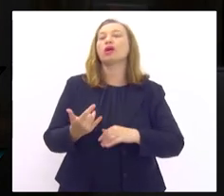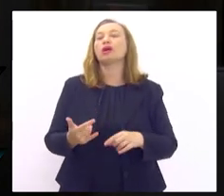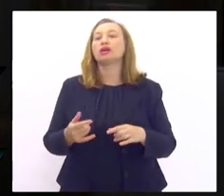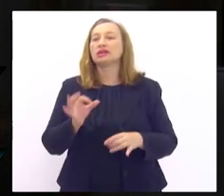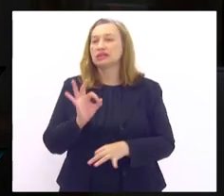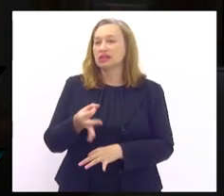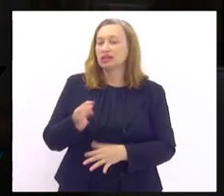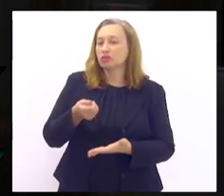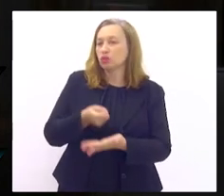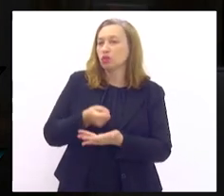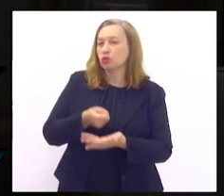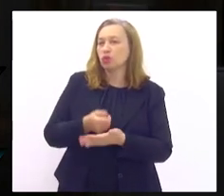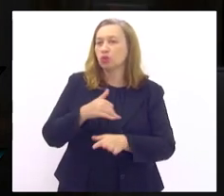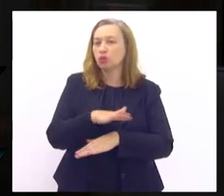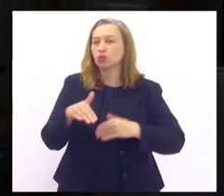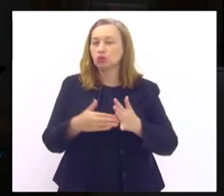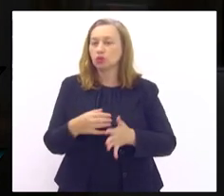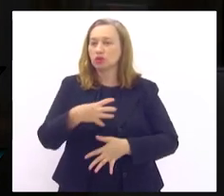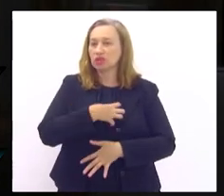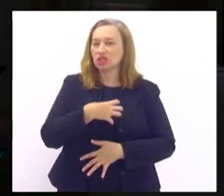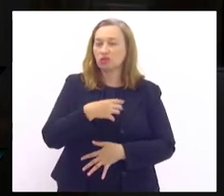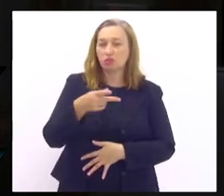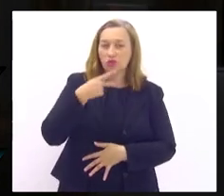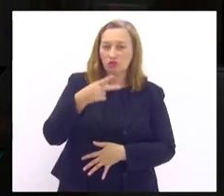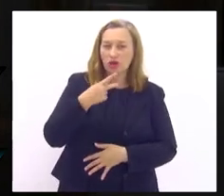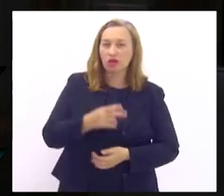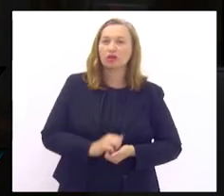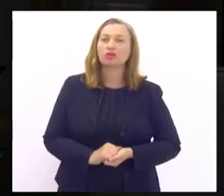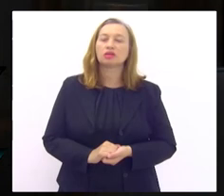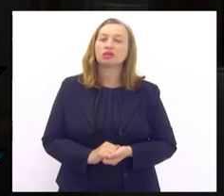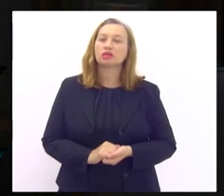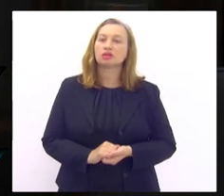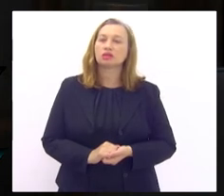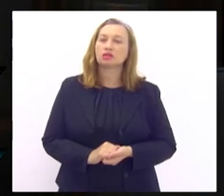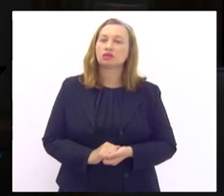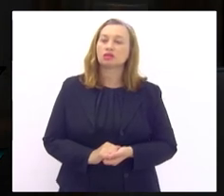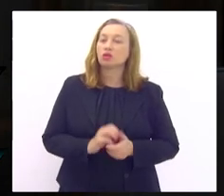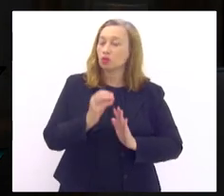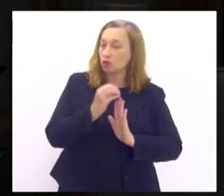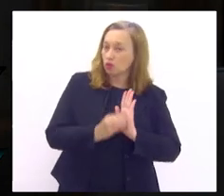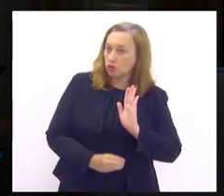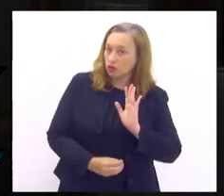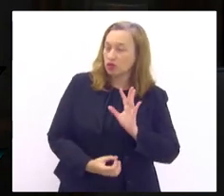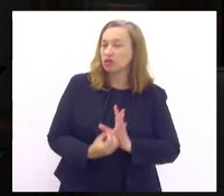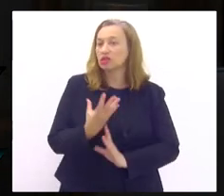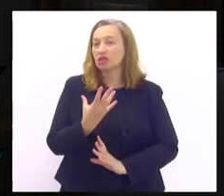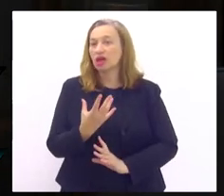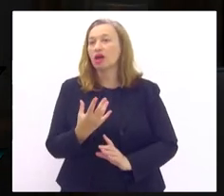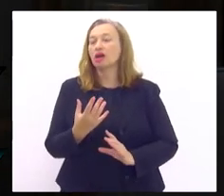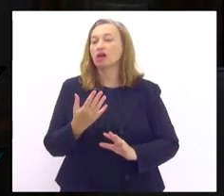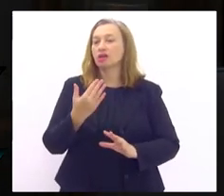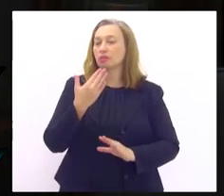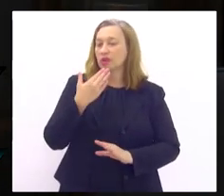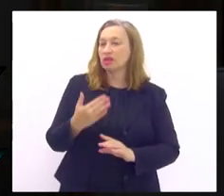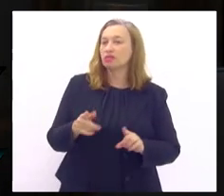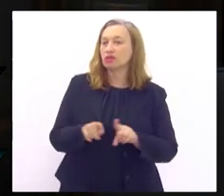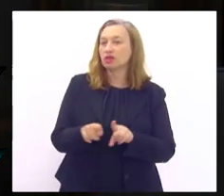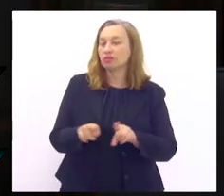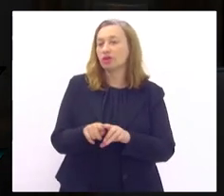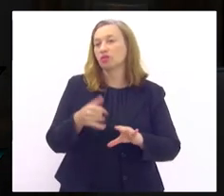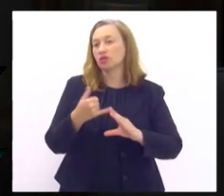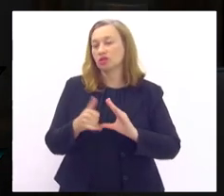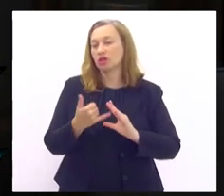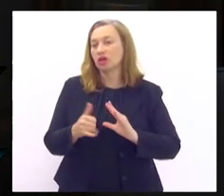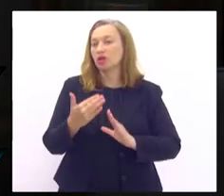vai fazer essa cobrança em todos os sentidos como eu falo através de ofícios através de notificações também e que o papel